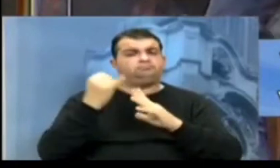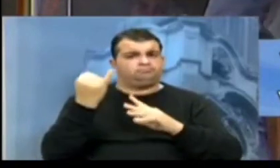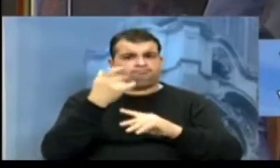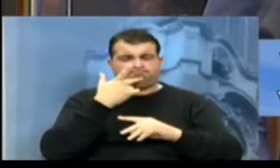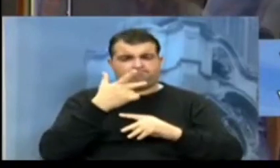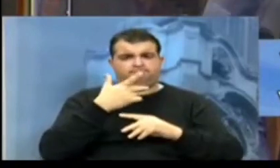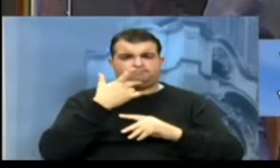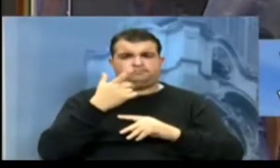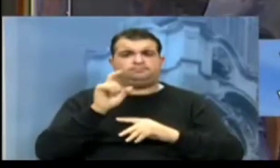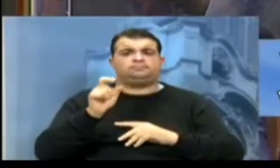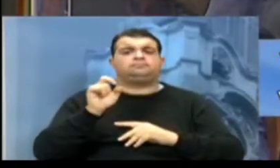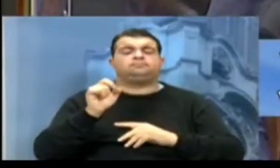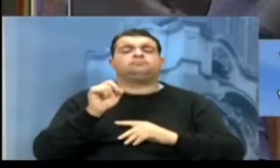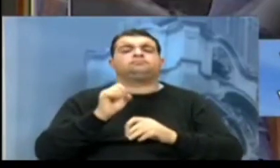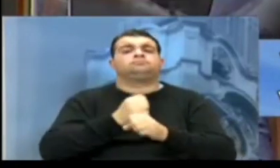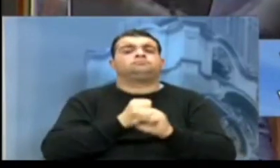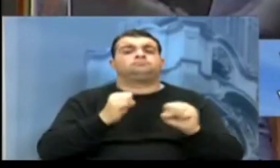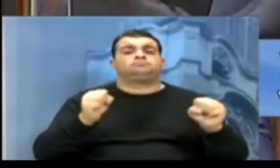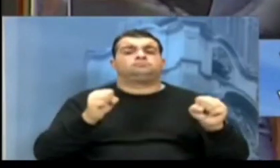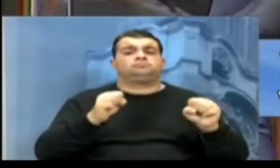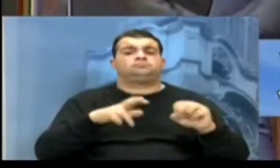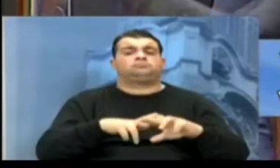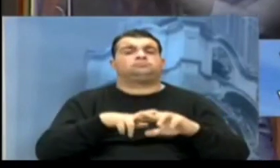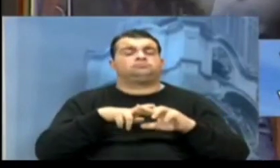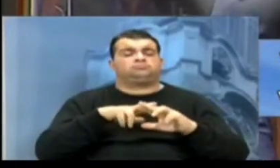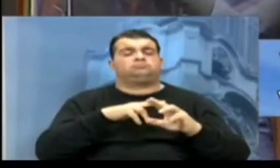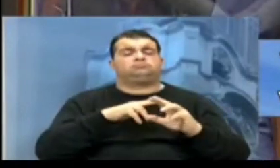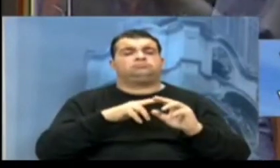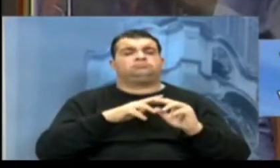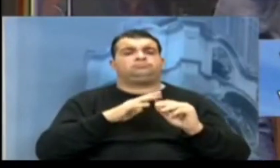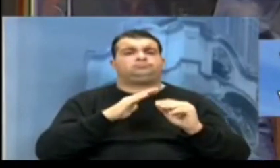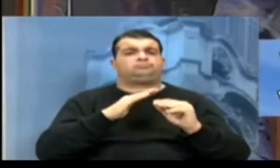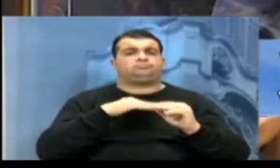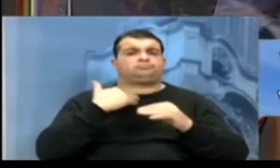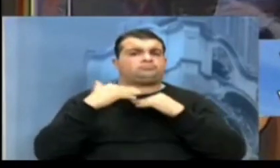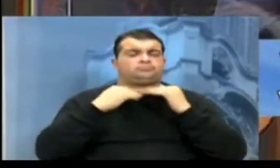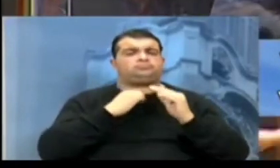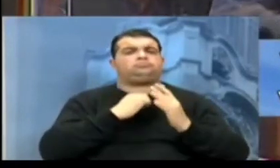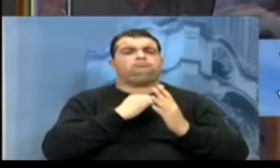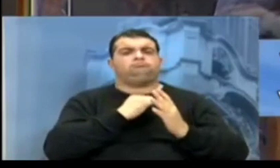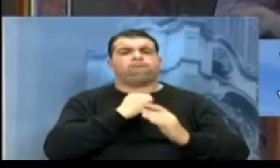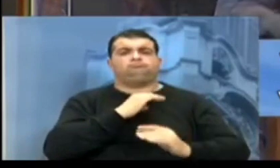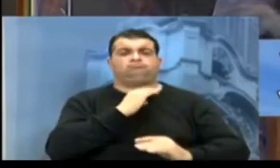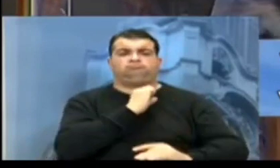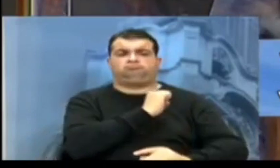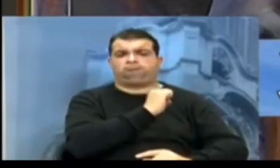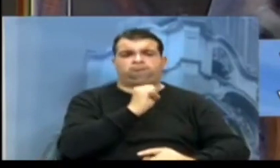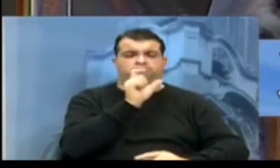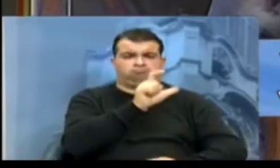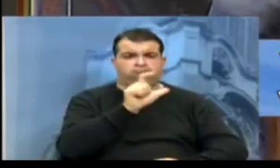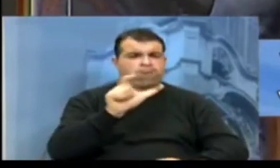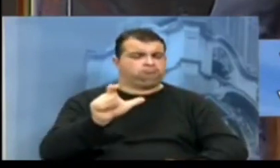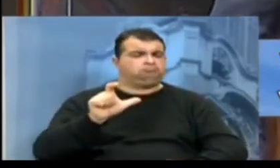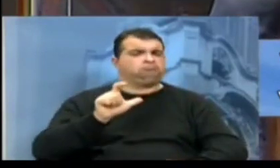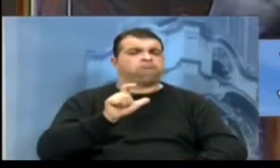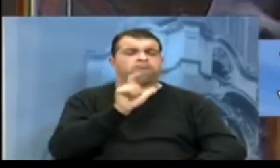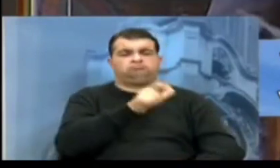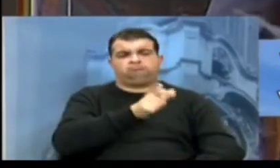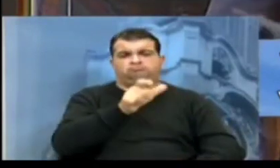que a grande parte dos homicídios no nosso Estado, na nossa cidade, no nosso país,